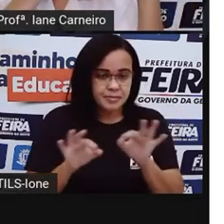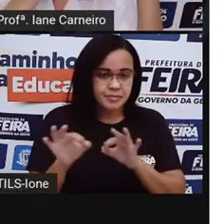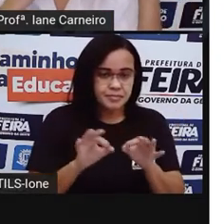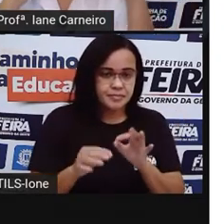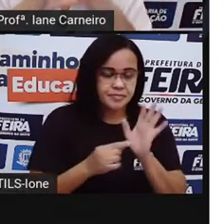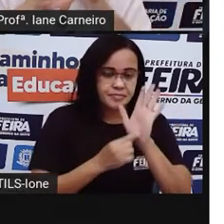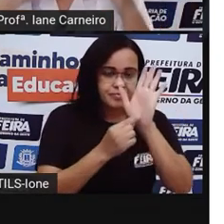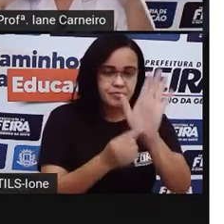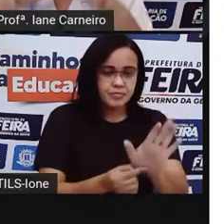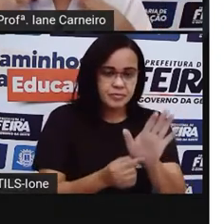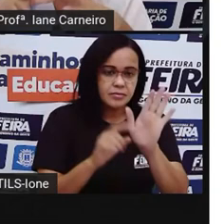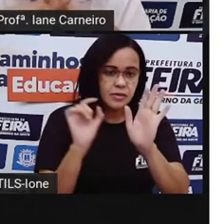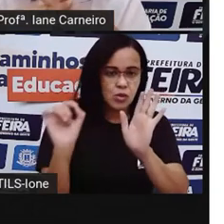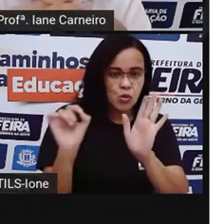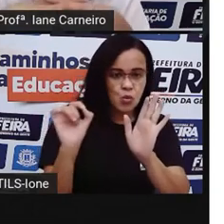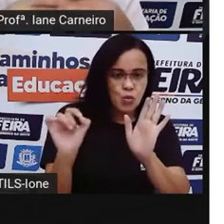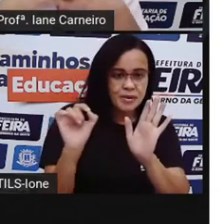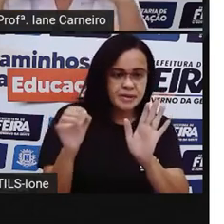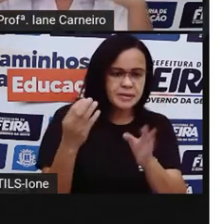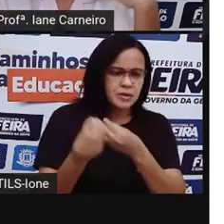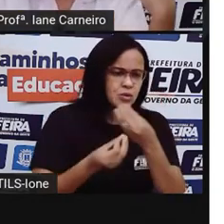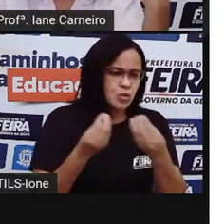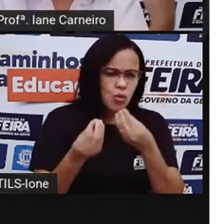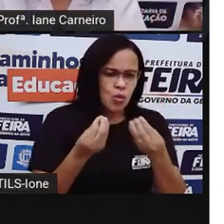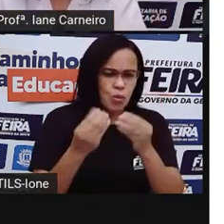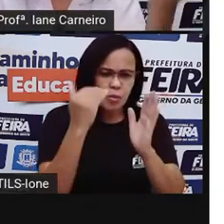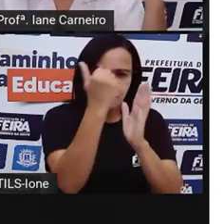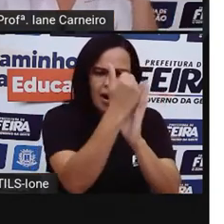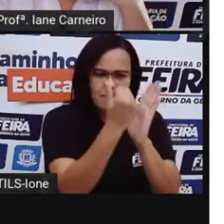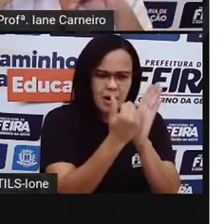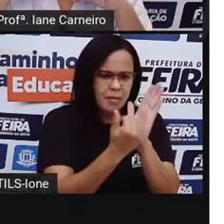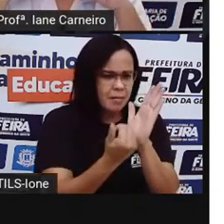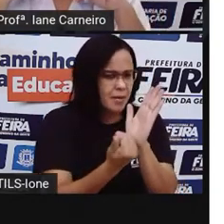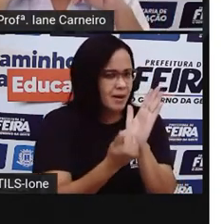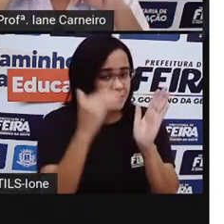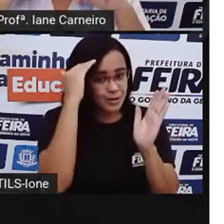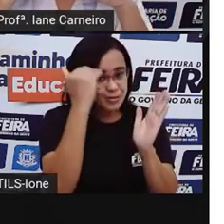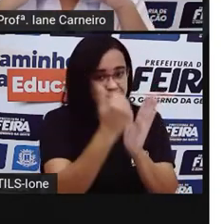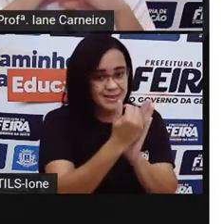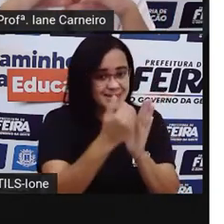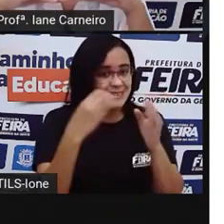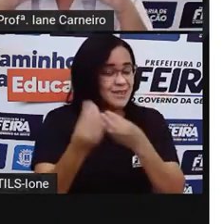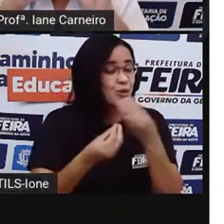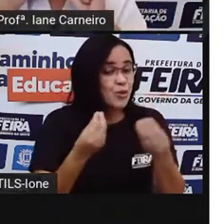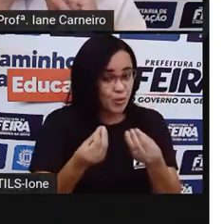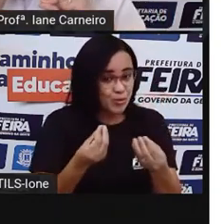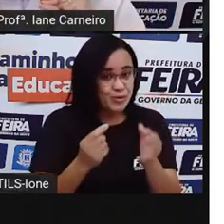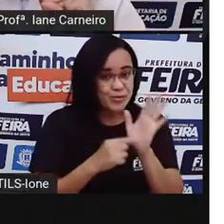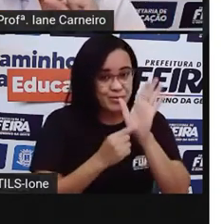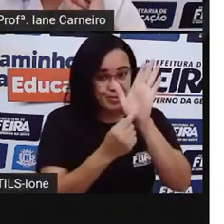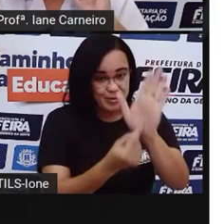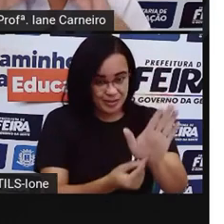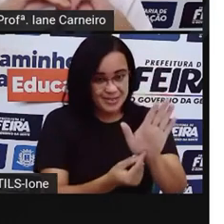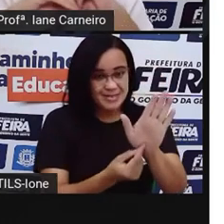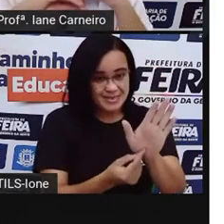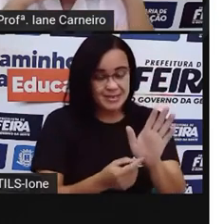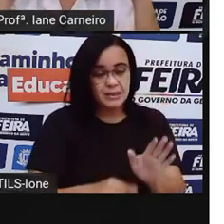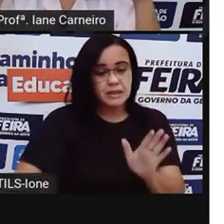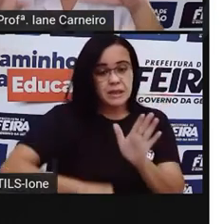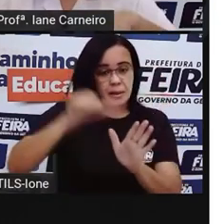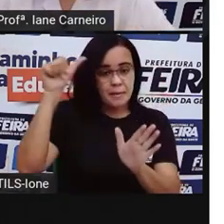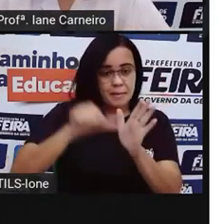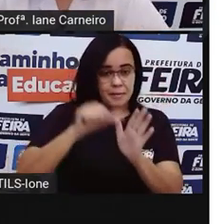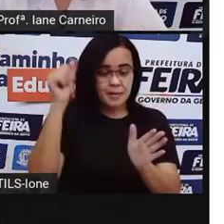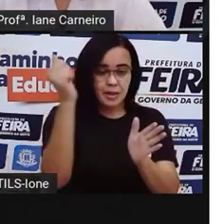desenho. Como é que a gente vai fazer? Como é o passo a passo para fazer o mosaico. Então, a gente vai riscar o desenho, né?